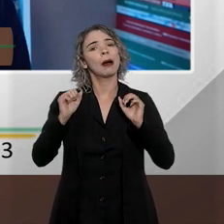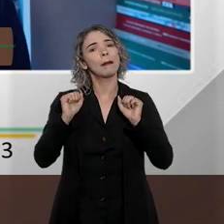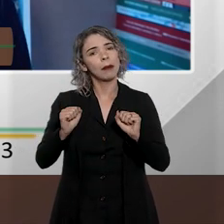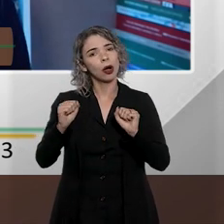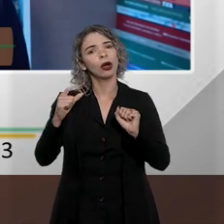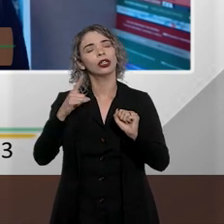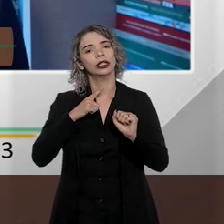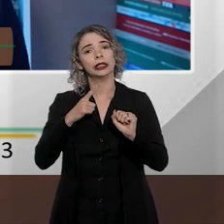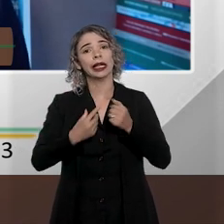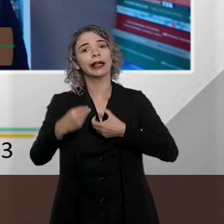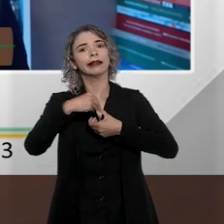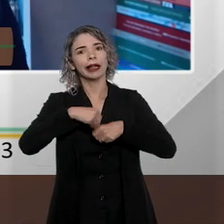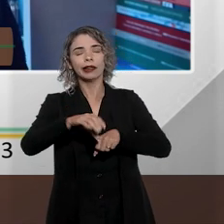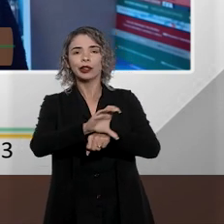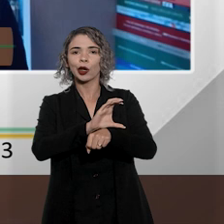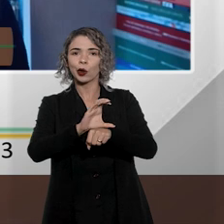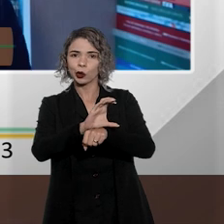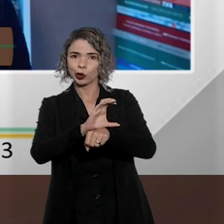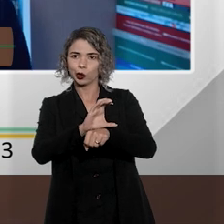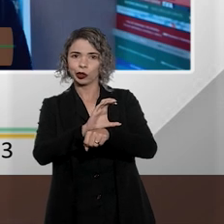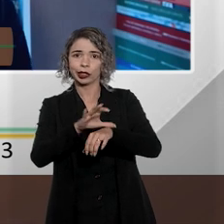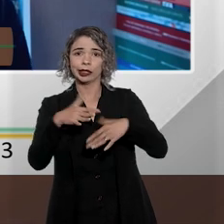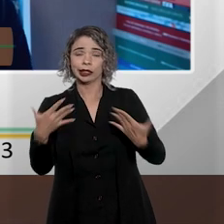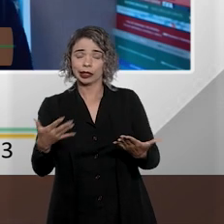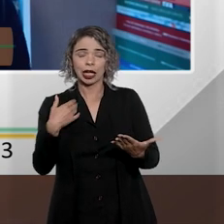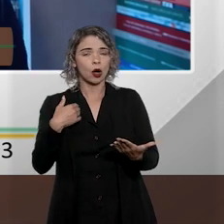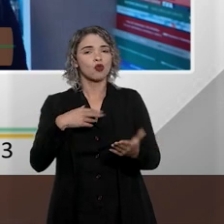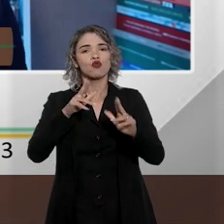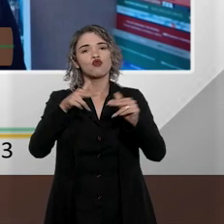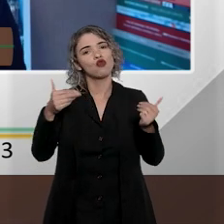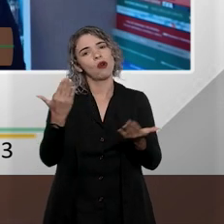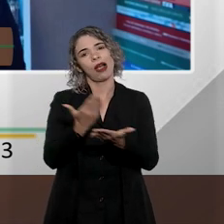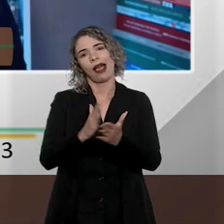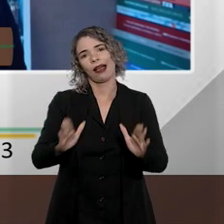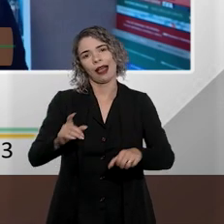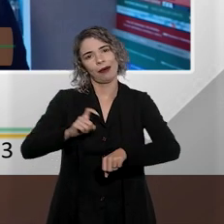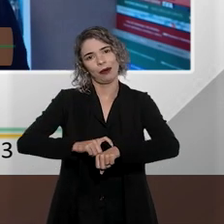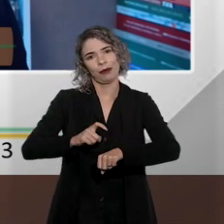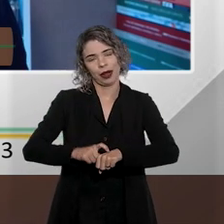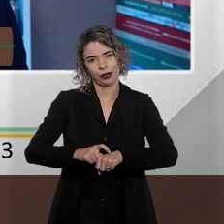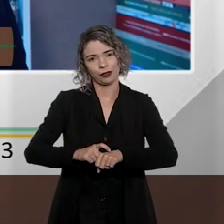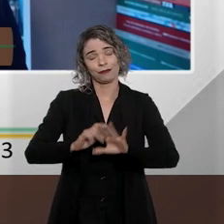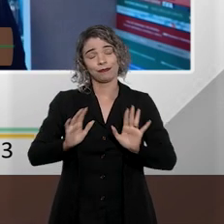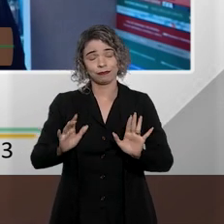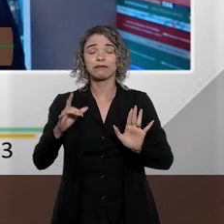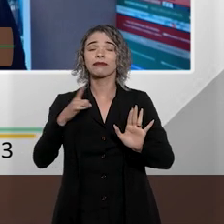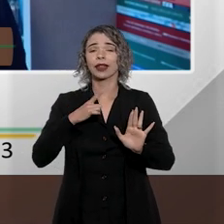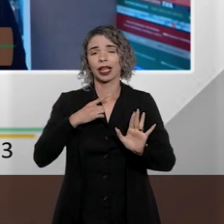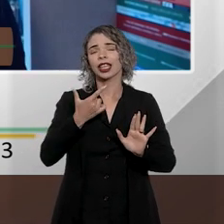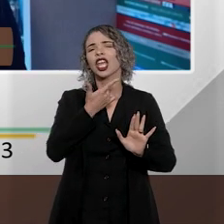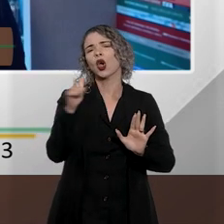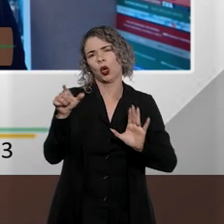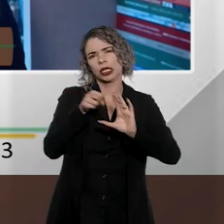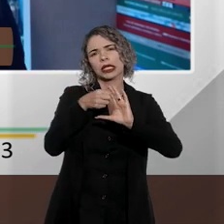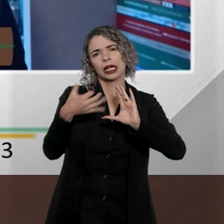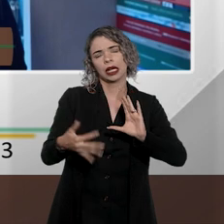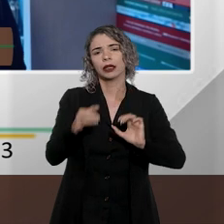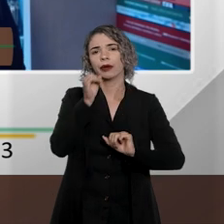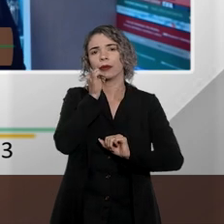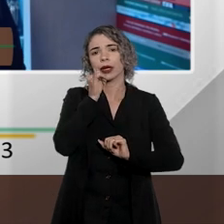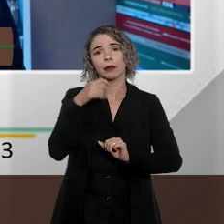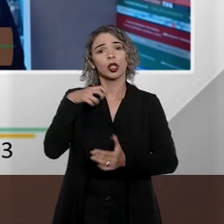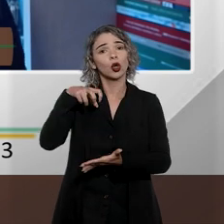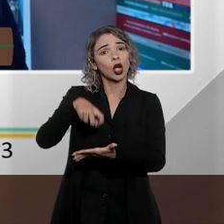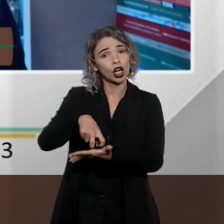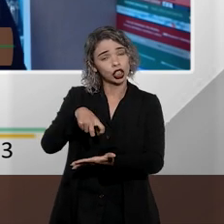previsão constitucional, a imprescritibilidade estava dada. Essas seriam as principais características. Obviamente, nós tínhamos outras, como, por exemplo,